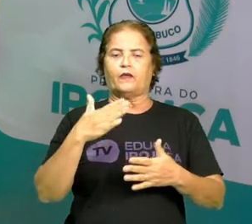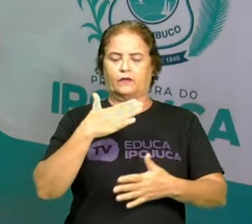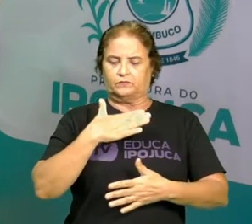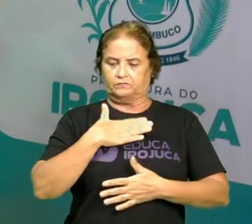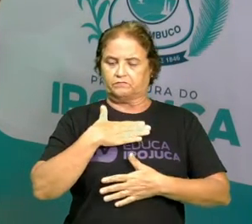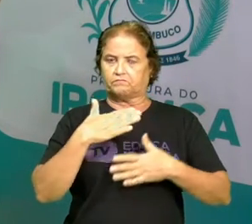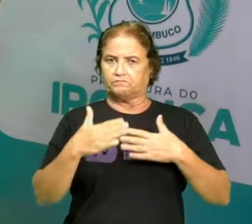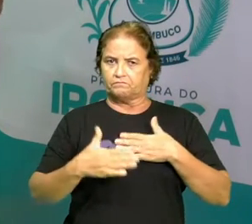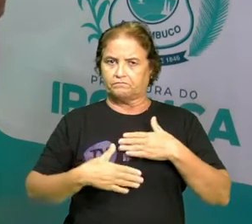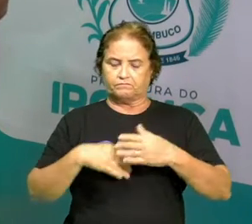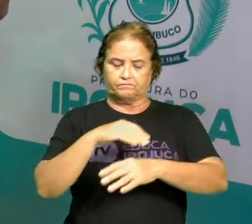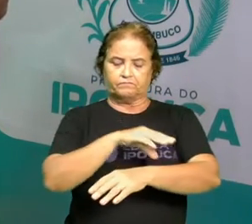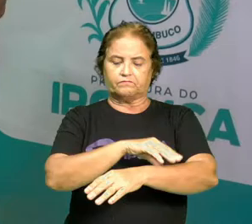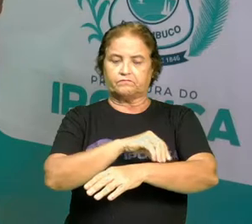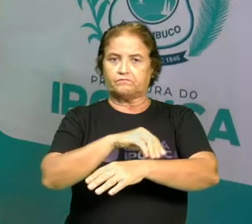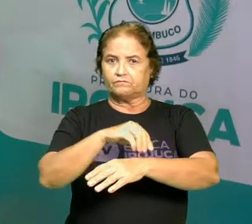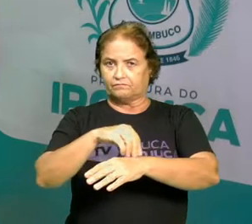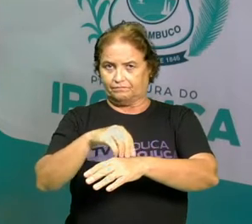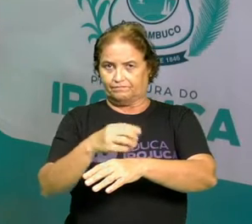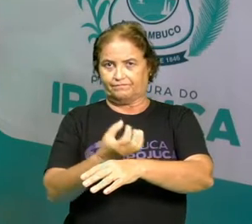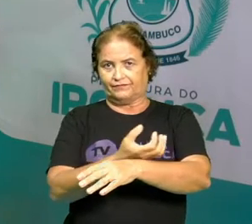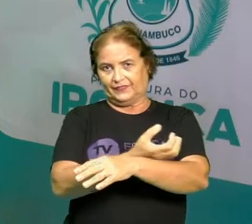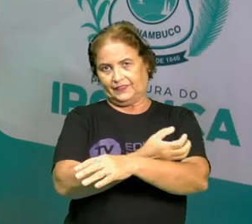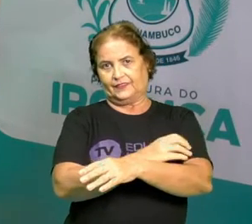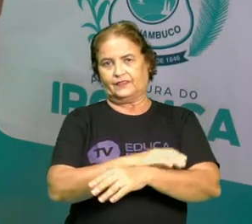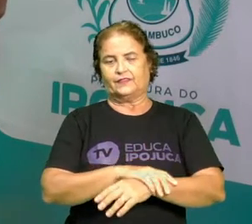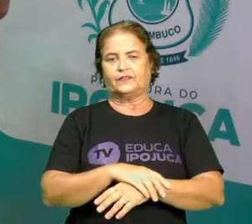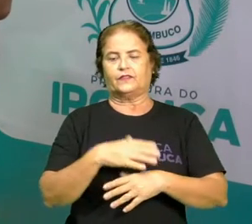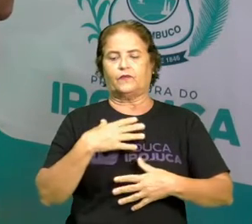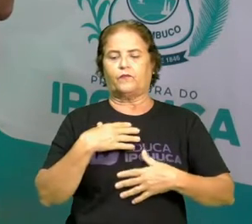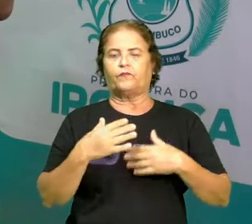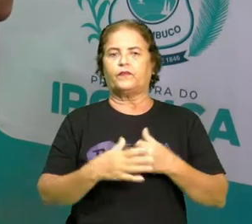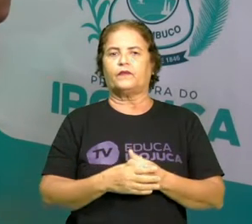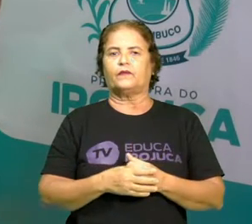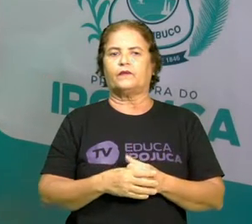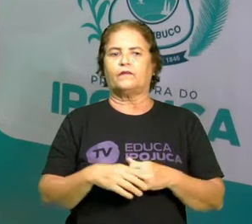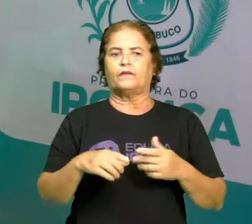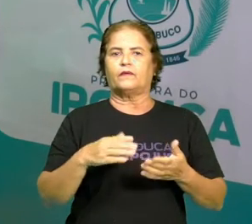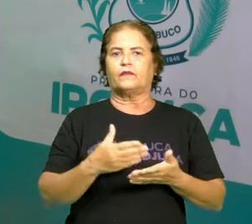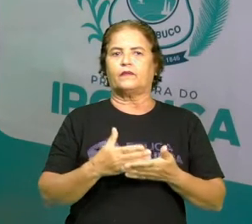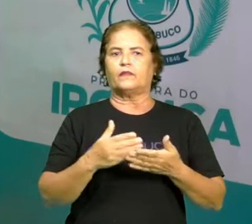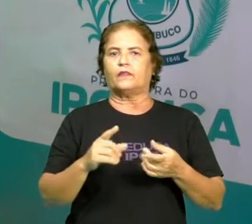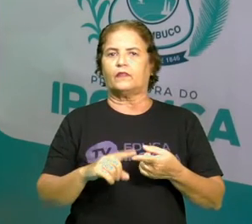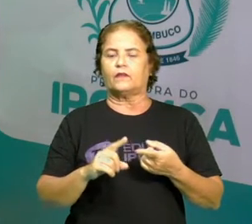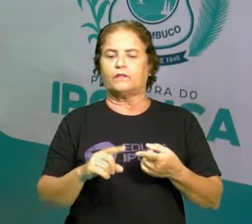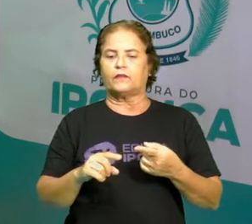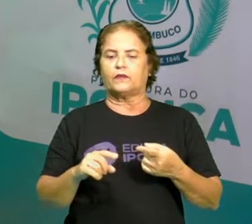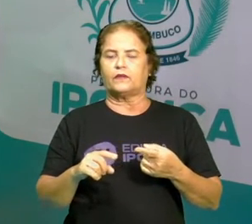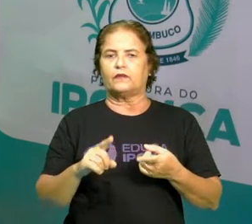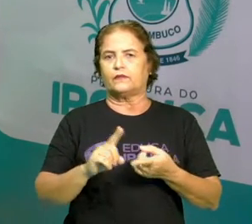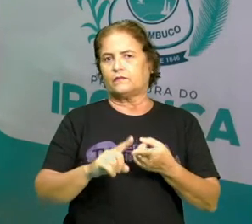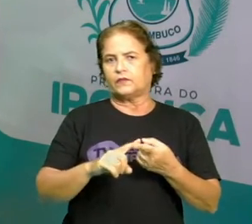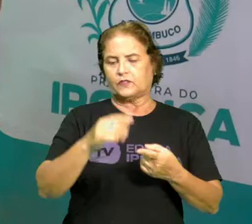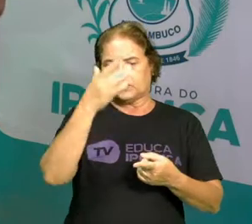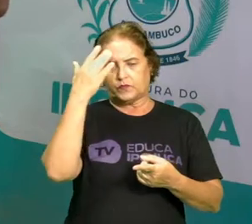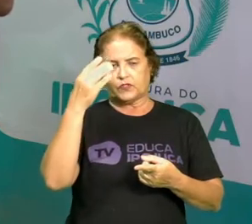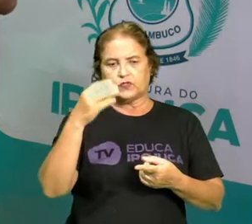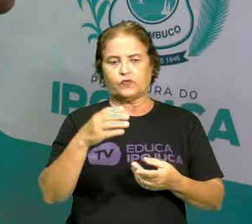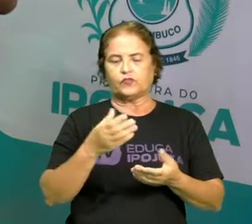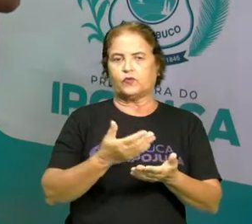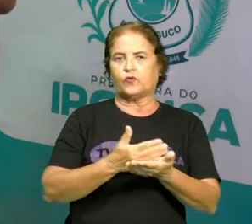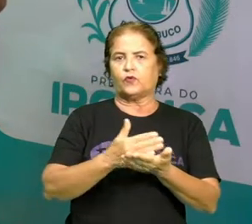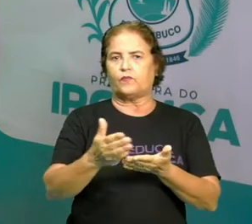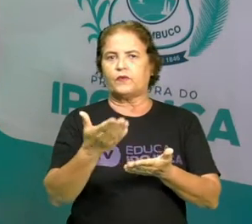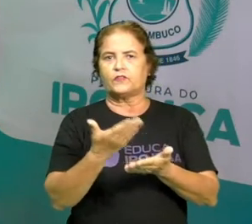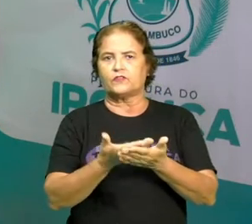de pelos também pelo corpo. É geralmente nessa fase que as pessoas entram na faculdade, e também